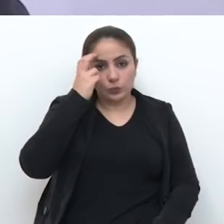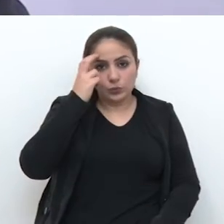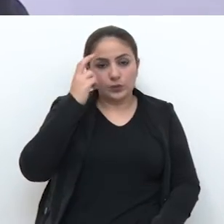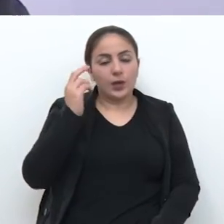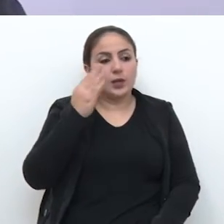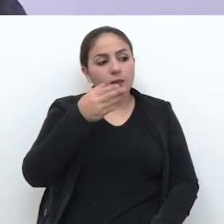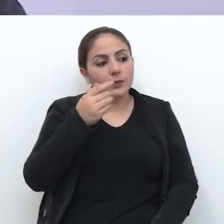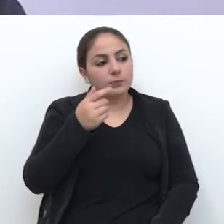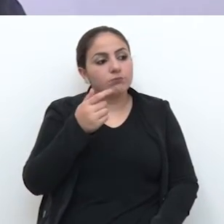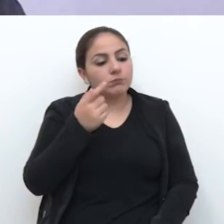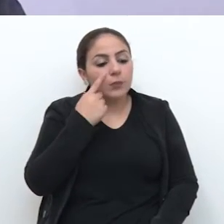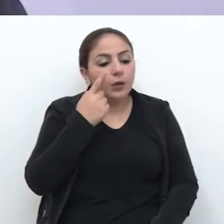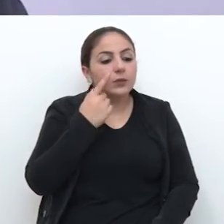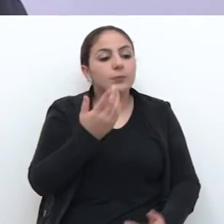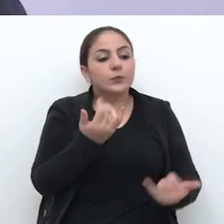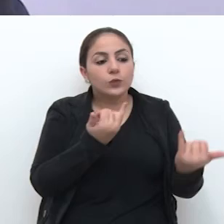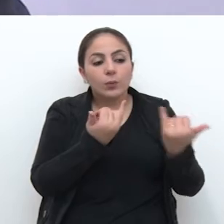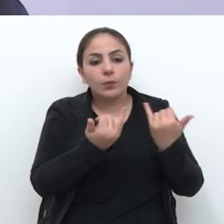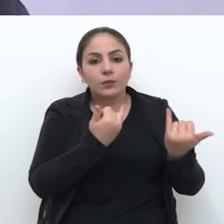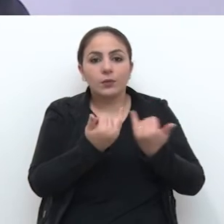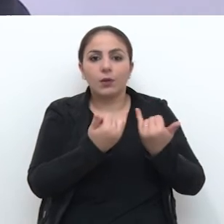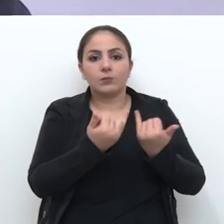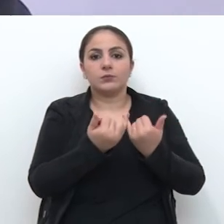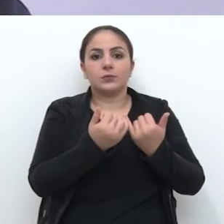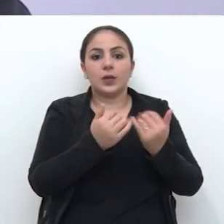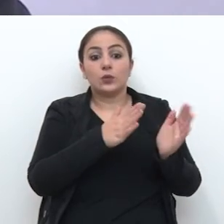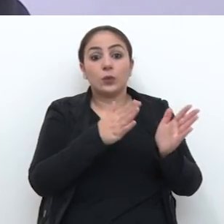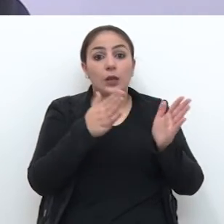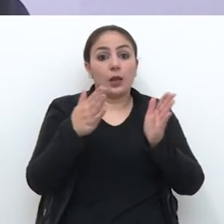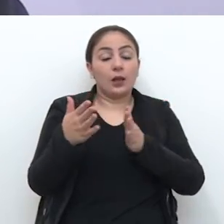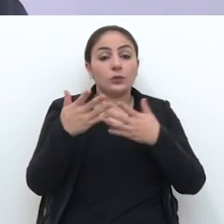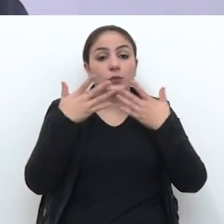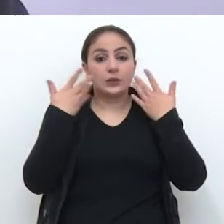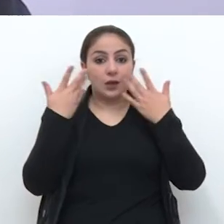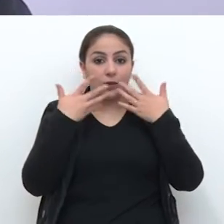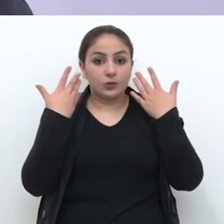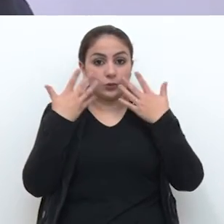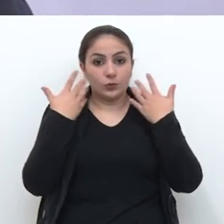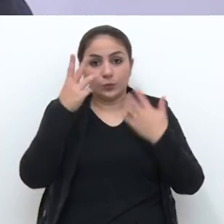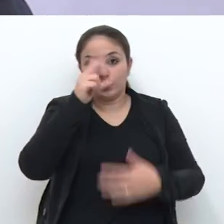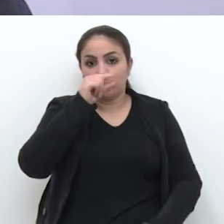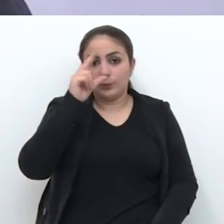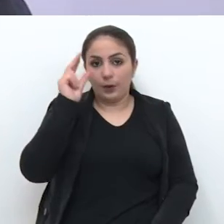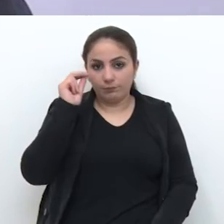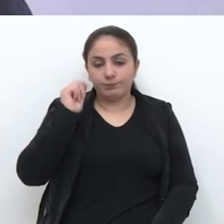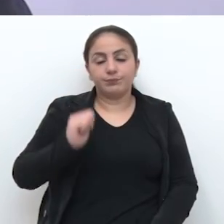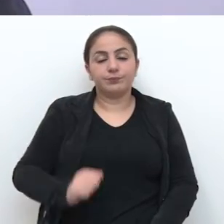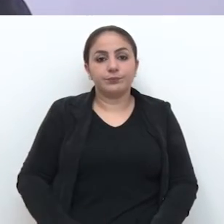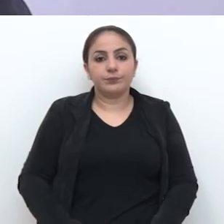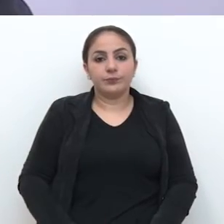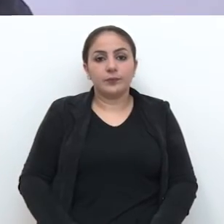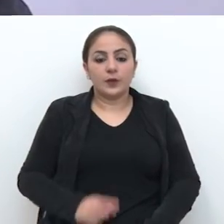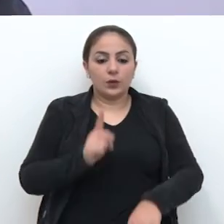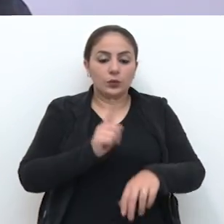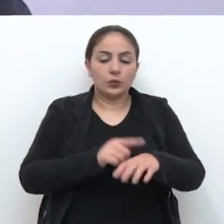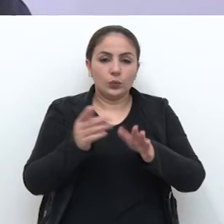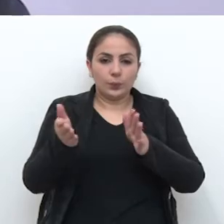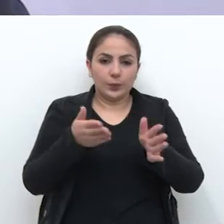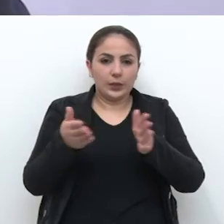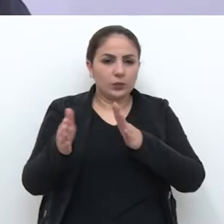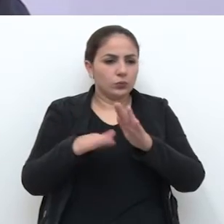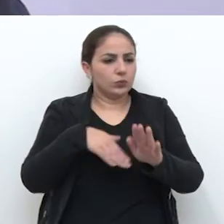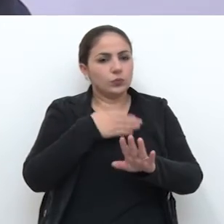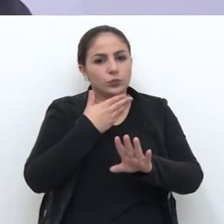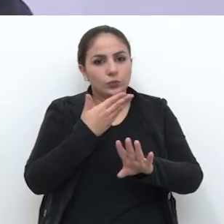pessoalmente, já se informar, a Secretaria fica do lado do Teatro Municipal e durante o período